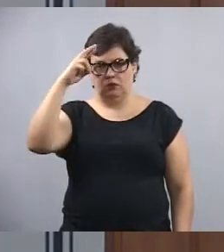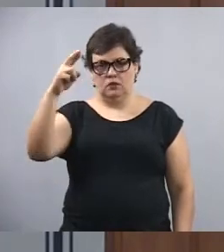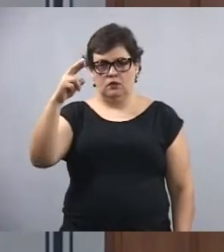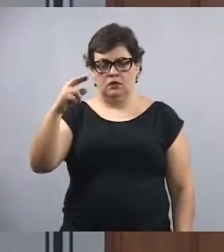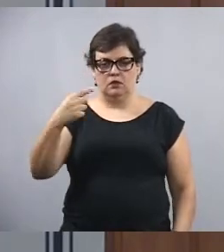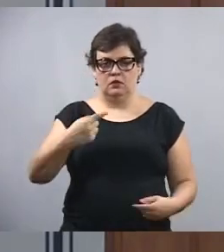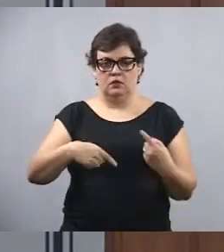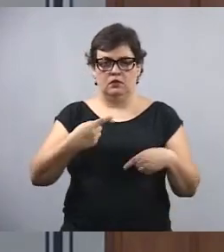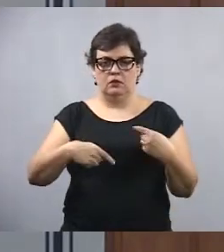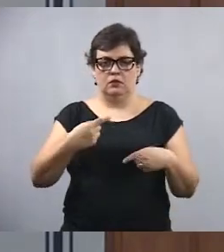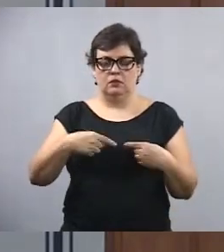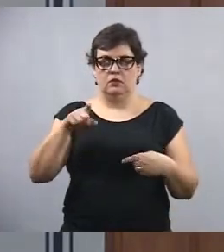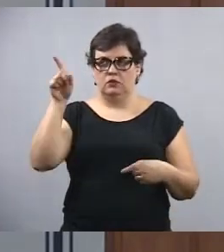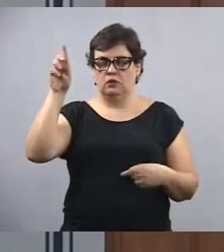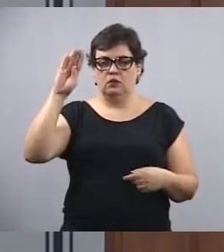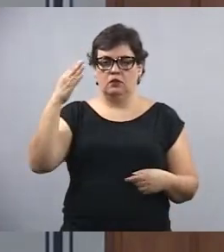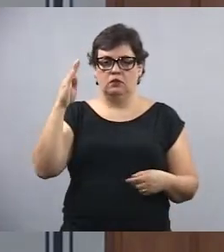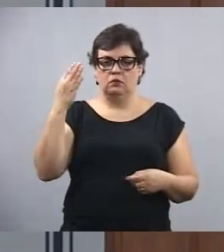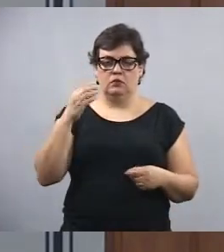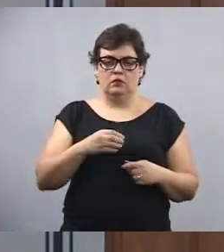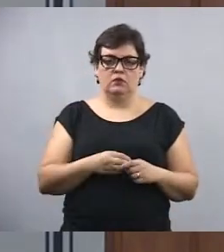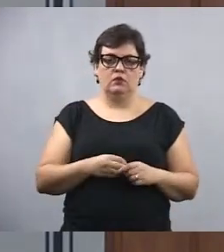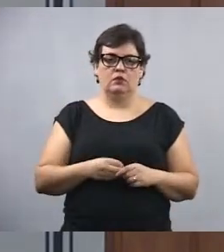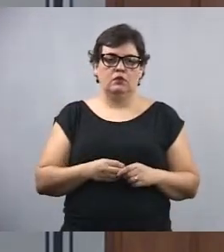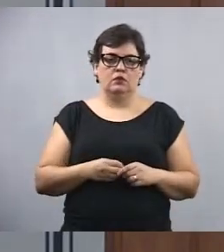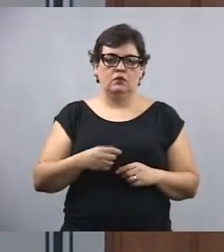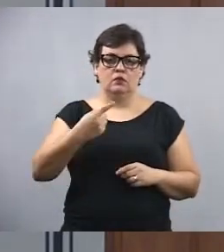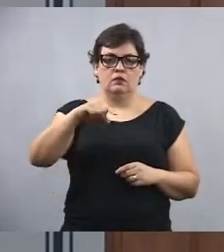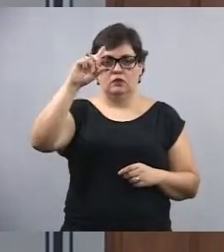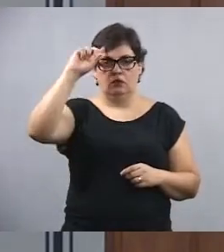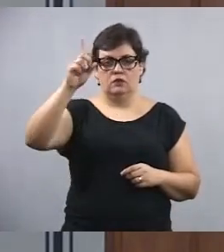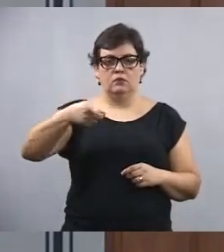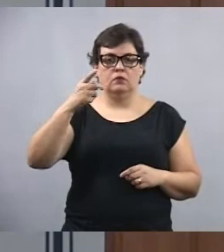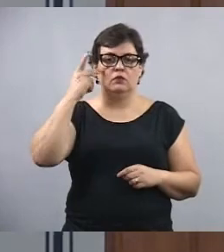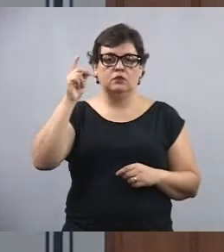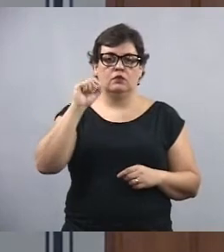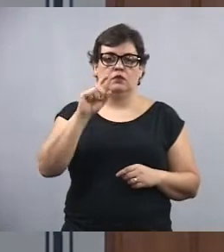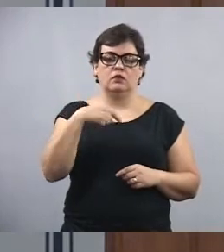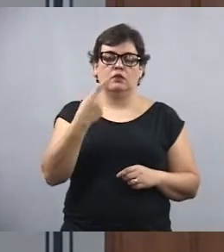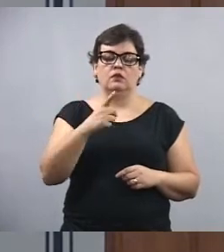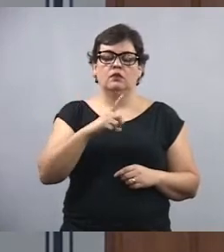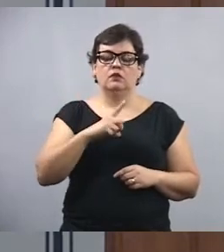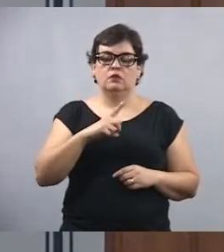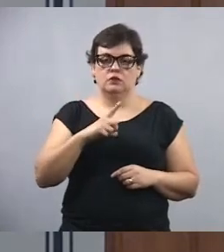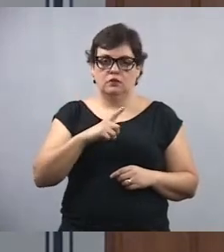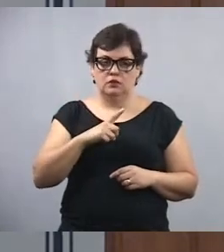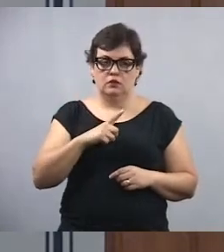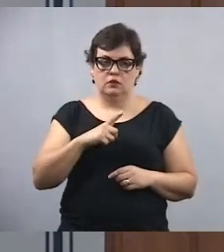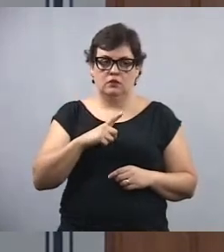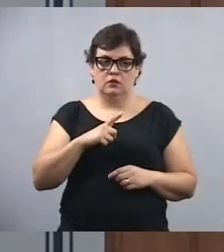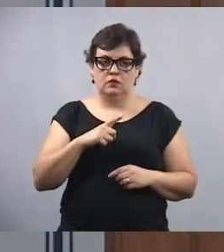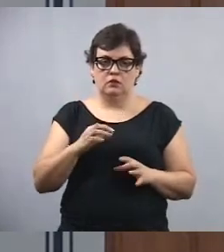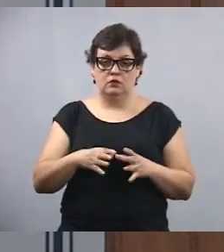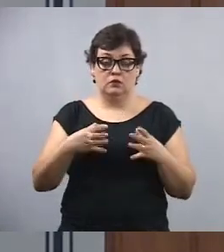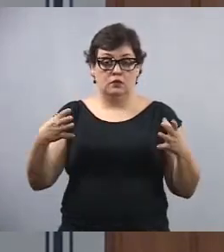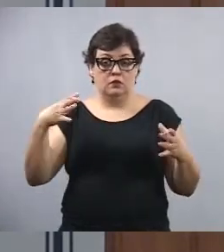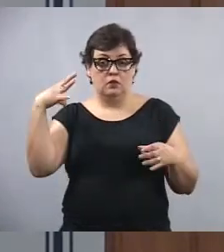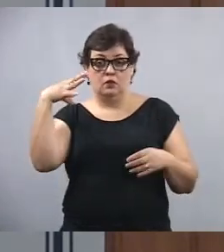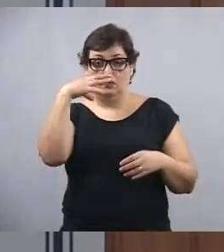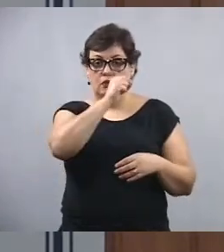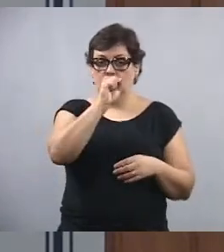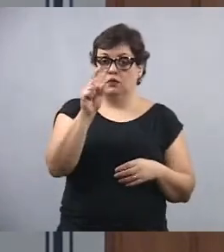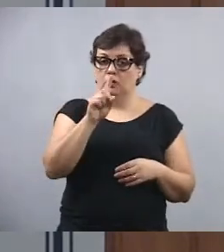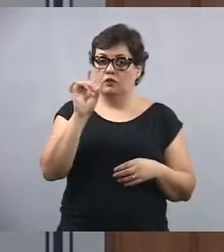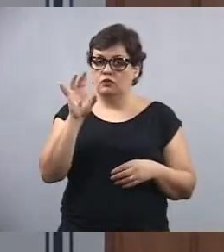na cidade de Bauru, e foi encaminhado para que nós tenhamos, com a maior brevidade, não